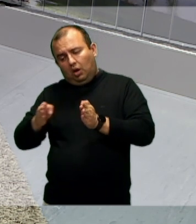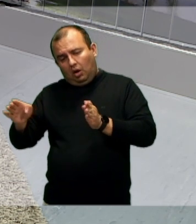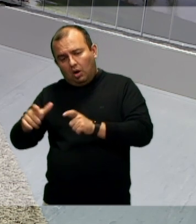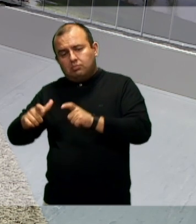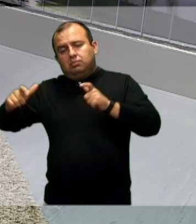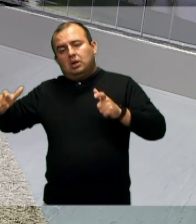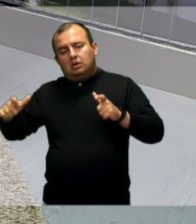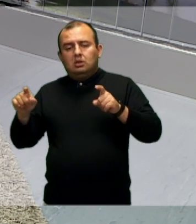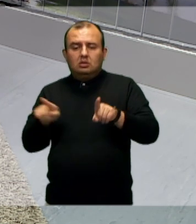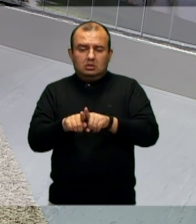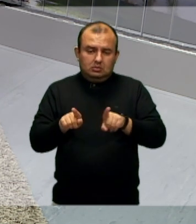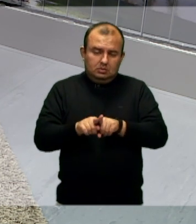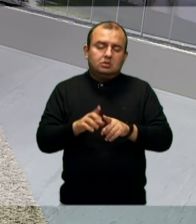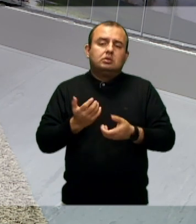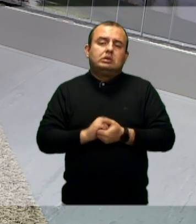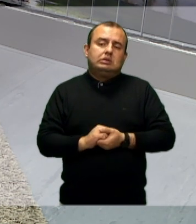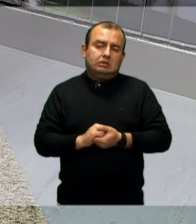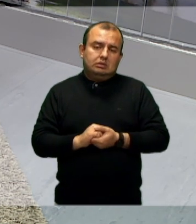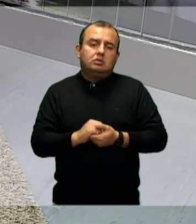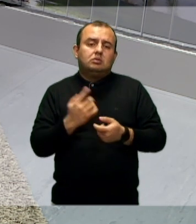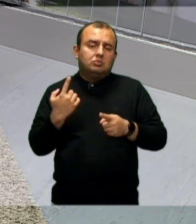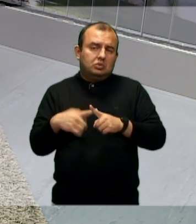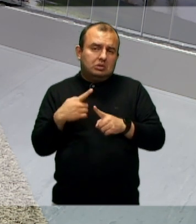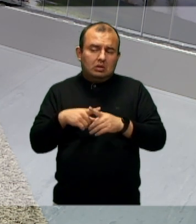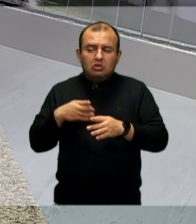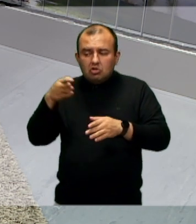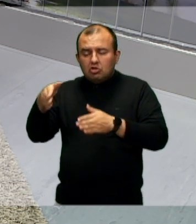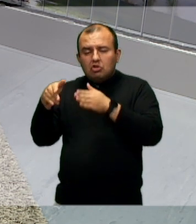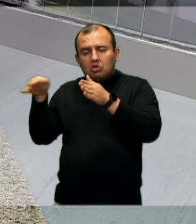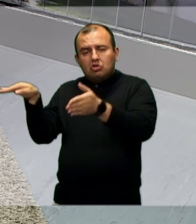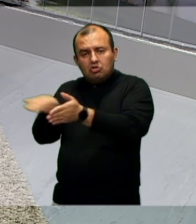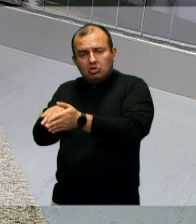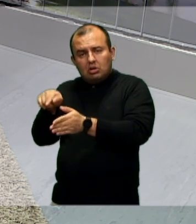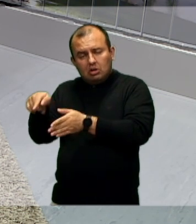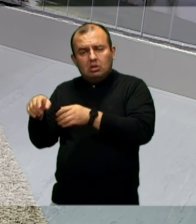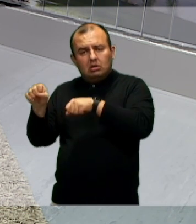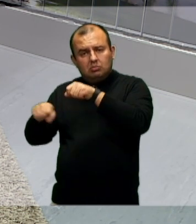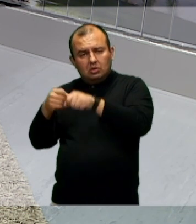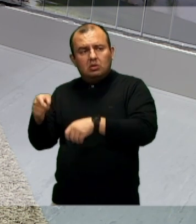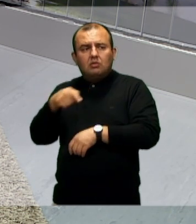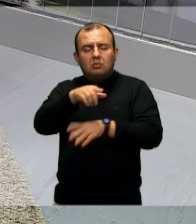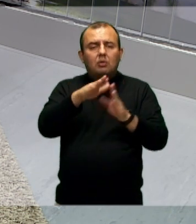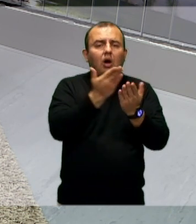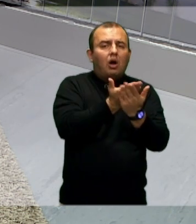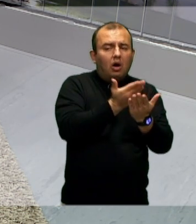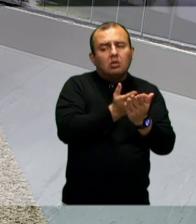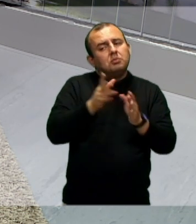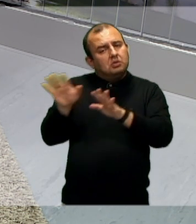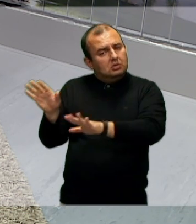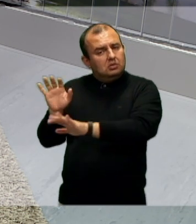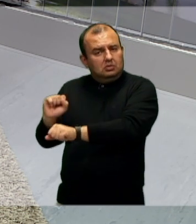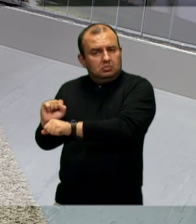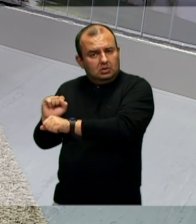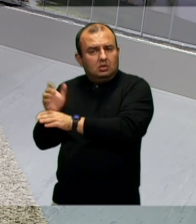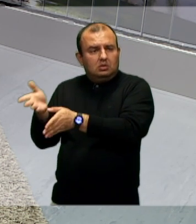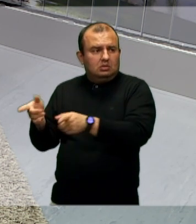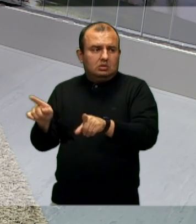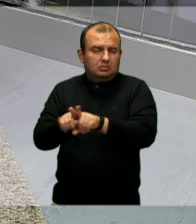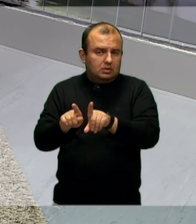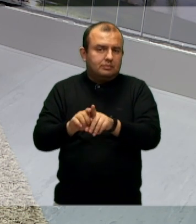necessário que tenham aonde guardá-las enquanto estão em suas atividades de lazer ou escolares ou até mesmo de trabalho.